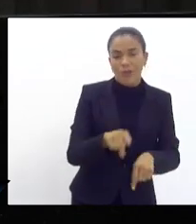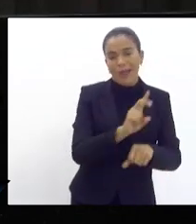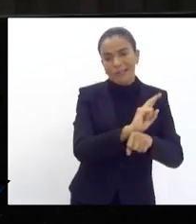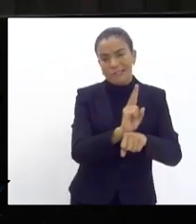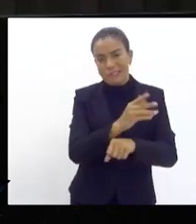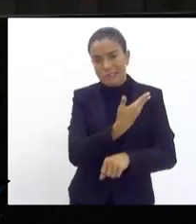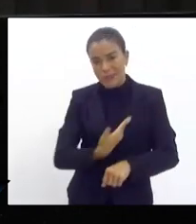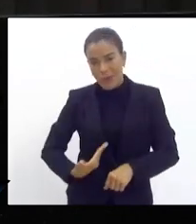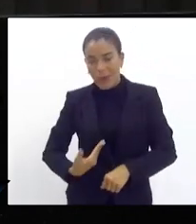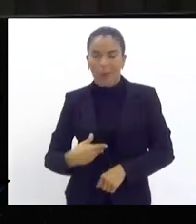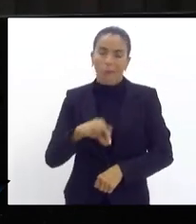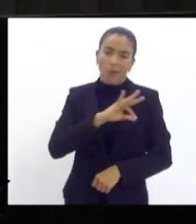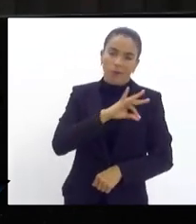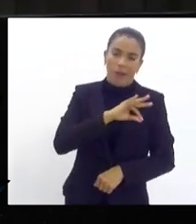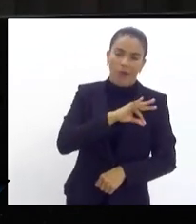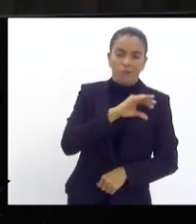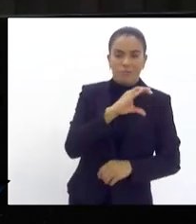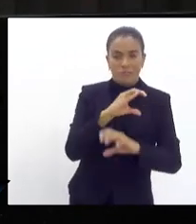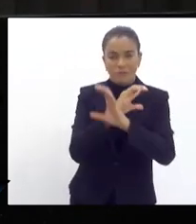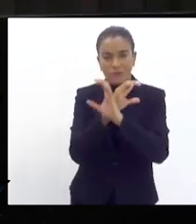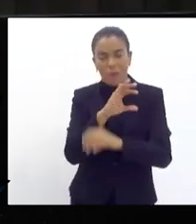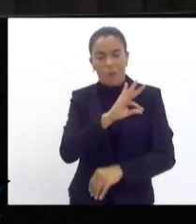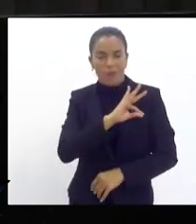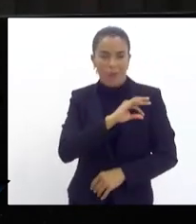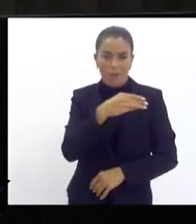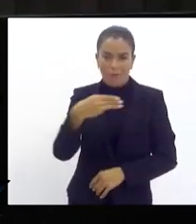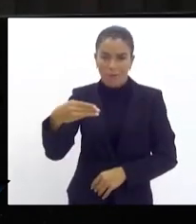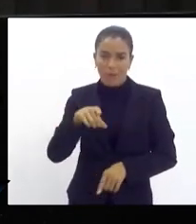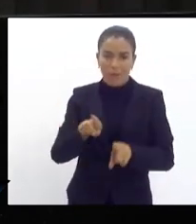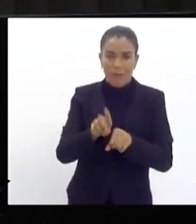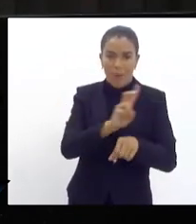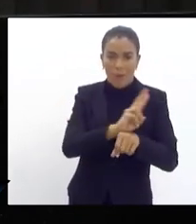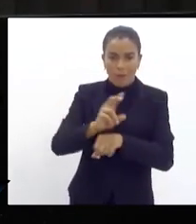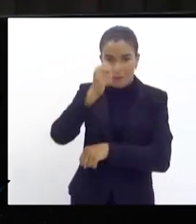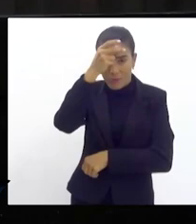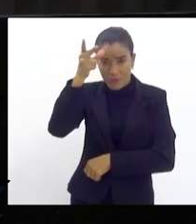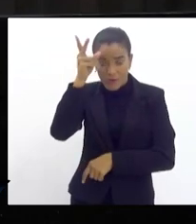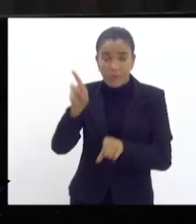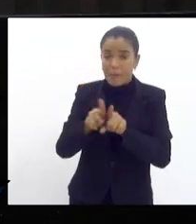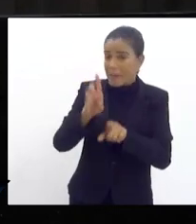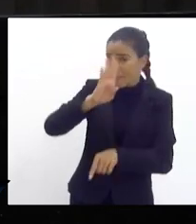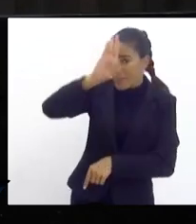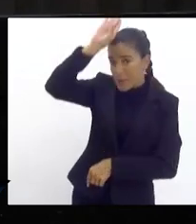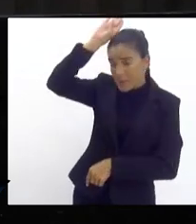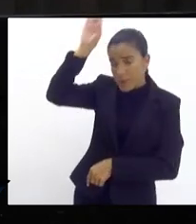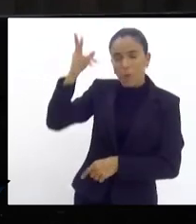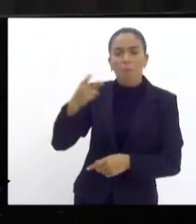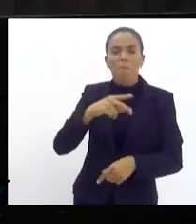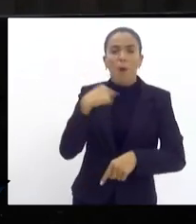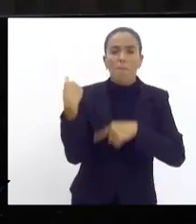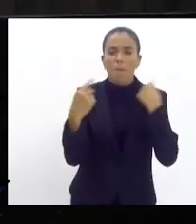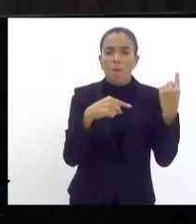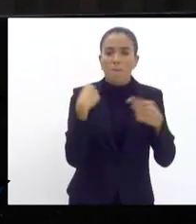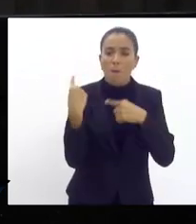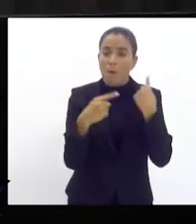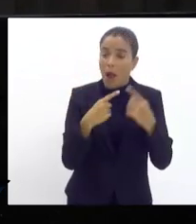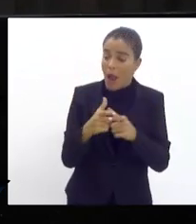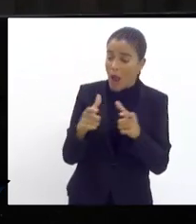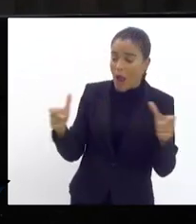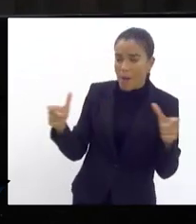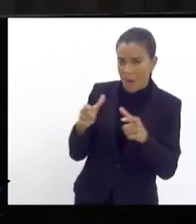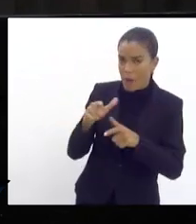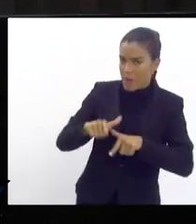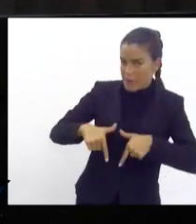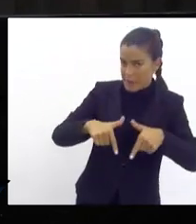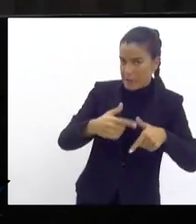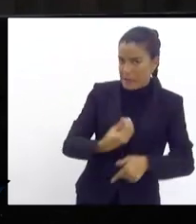policiais militares guarda municipal e bombeiros praças e oficiais sendo que a maioria são praças